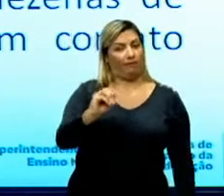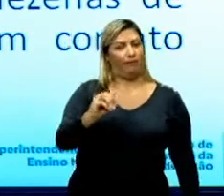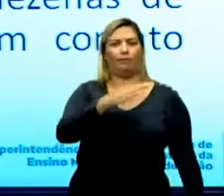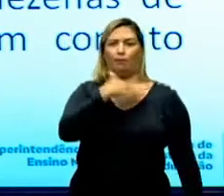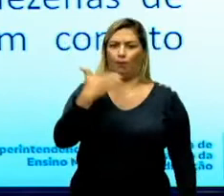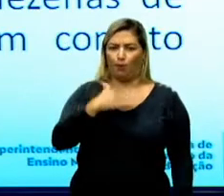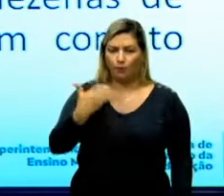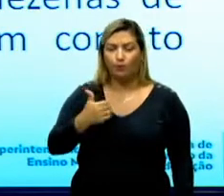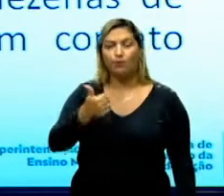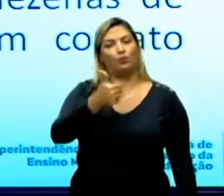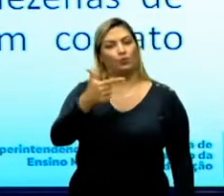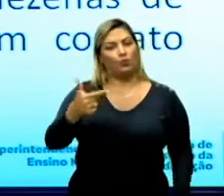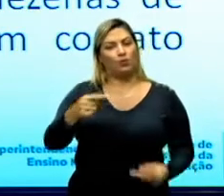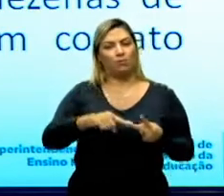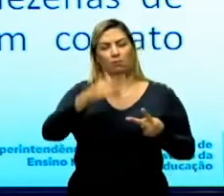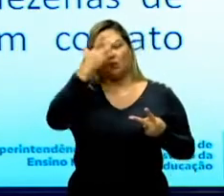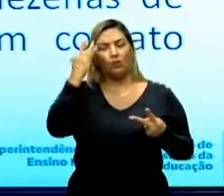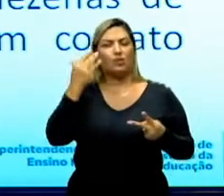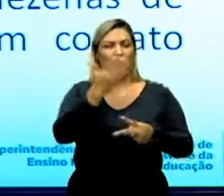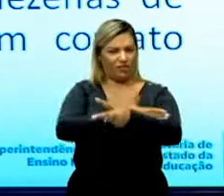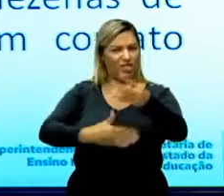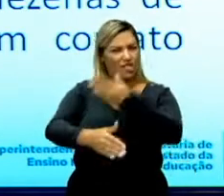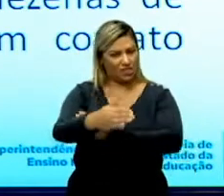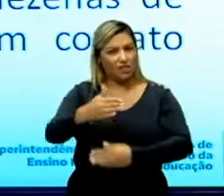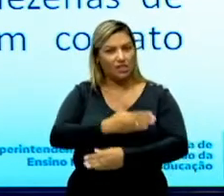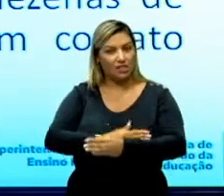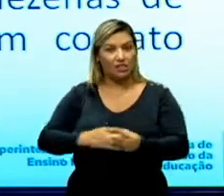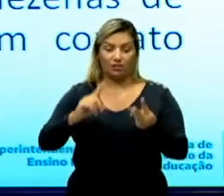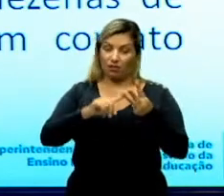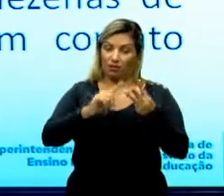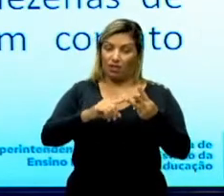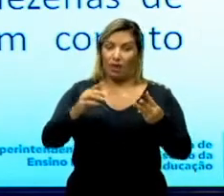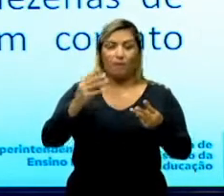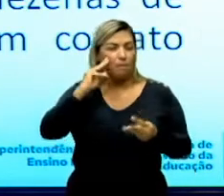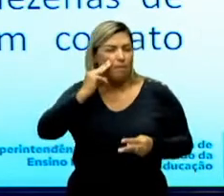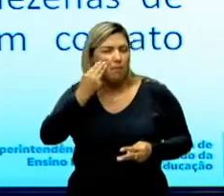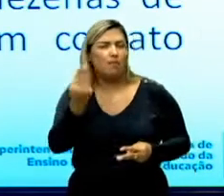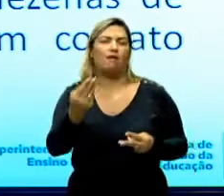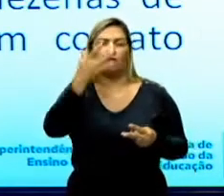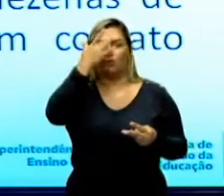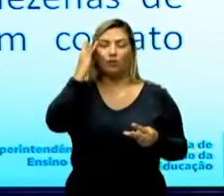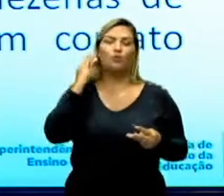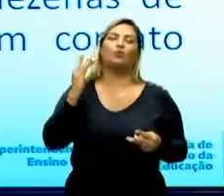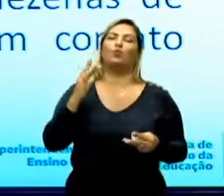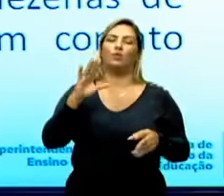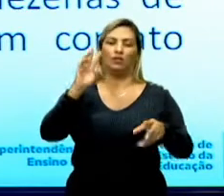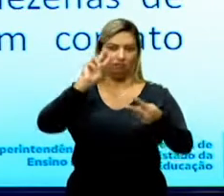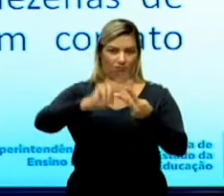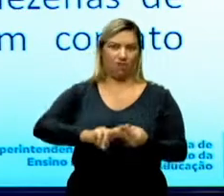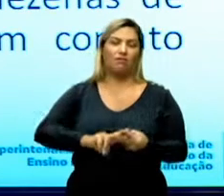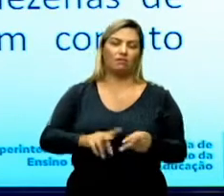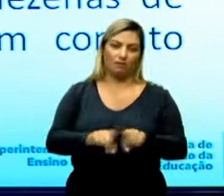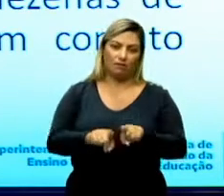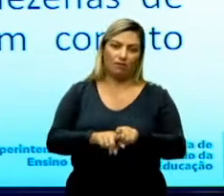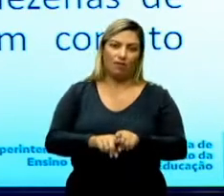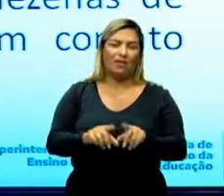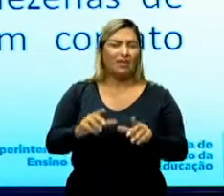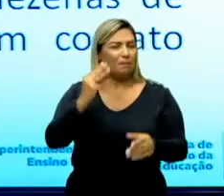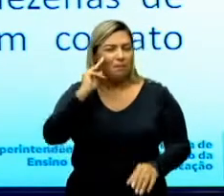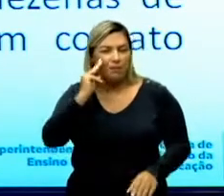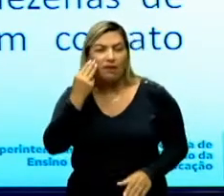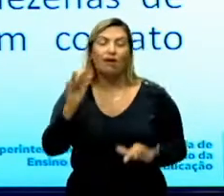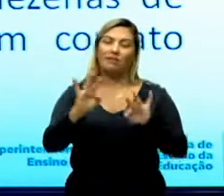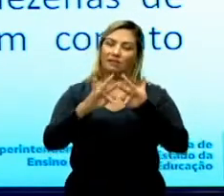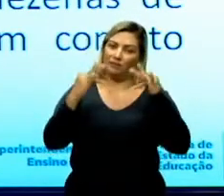e milhares de aprisionados nas diversas tentativas de fugas e dezenas de milhares de famílias